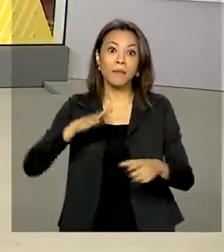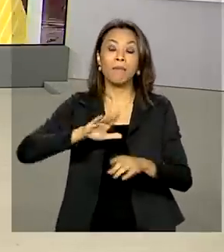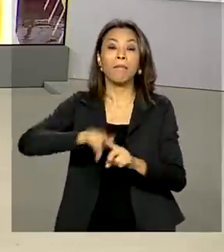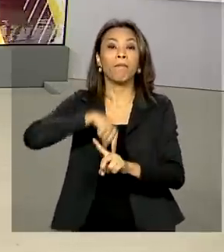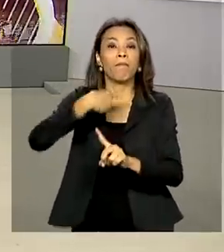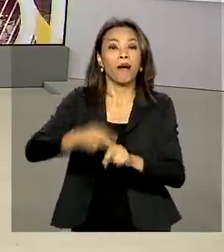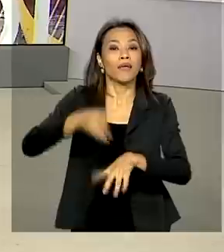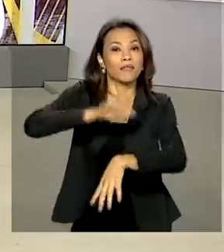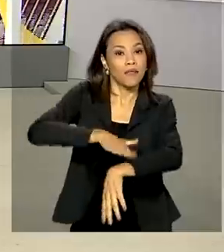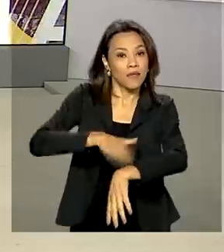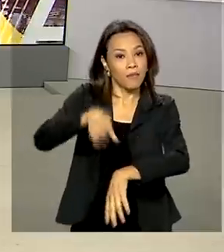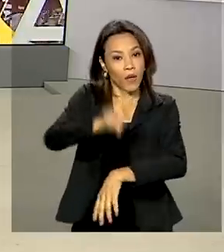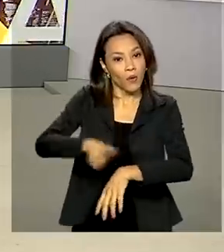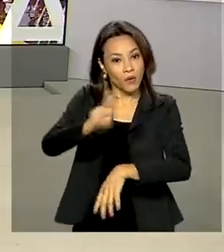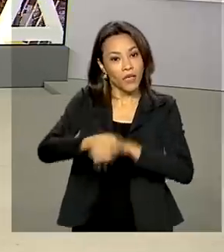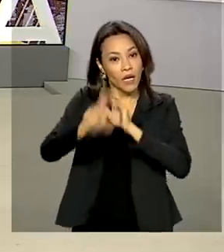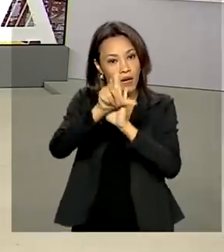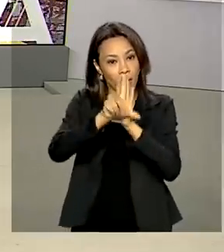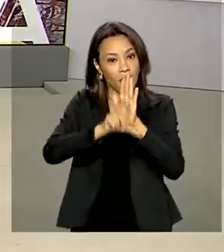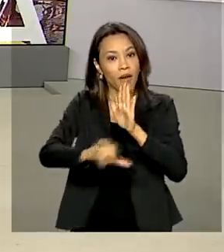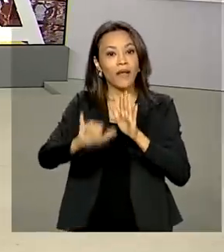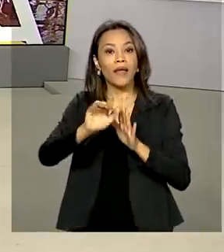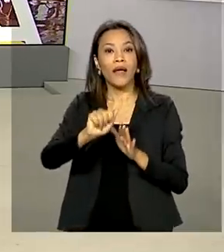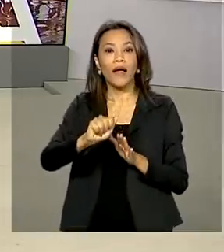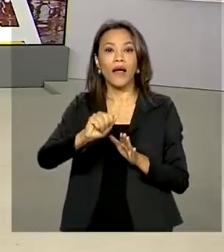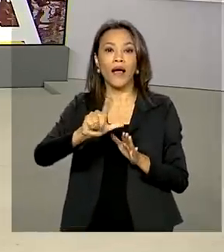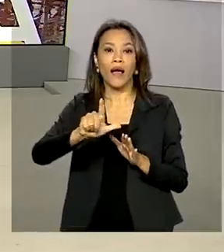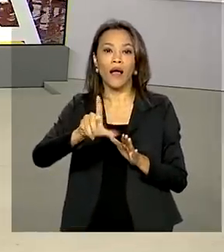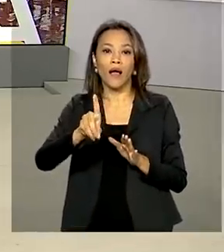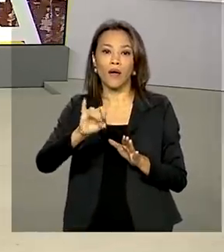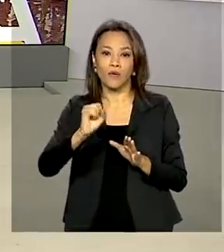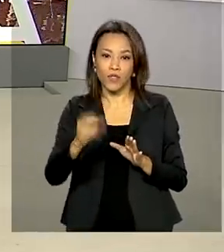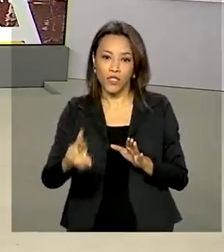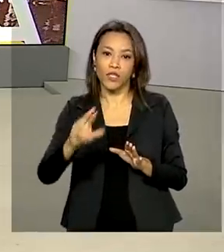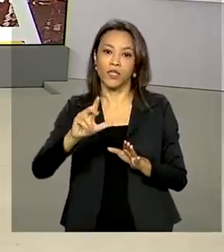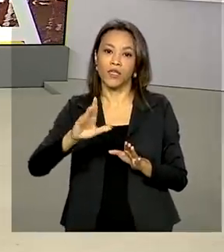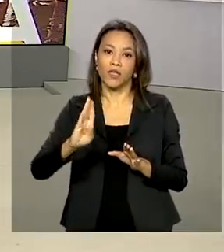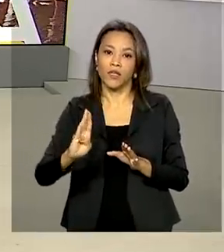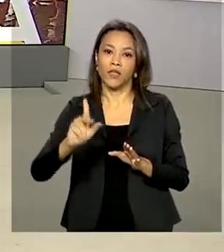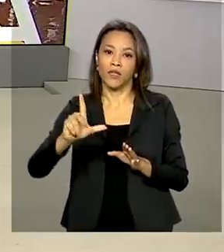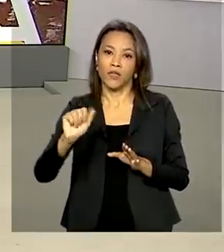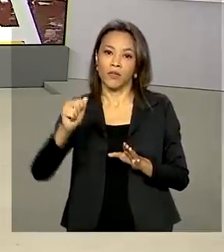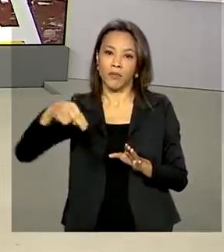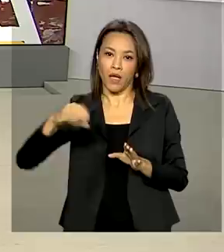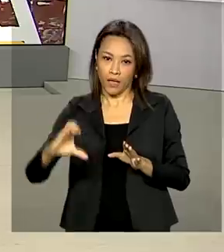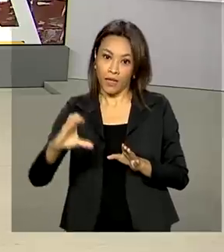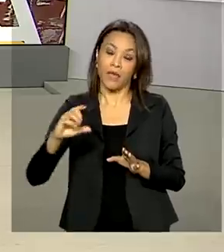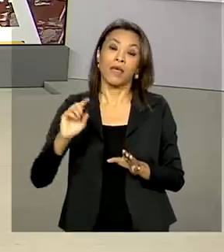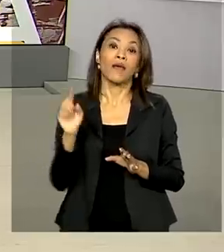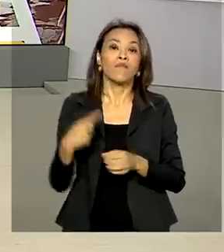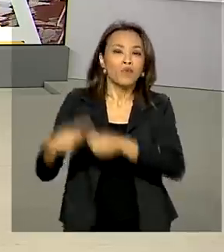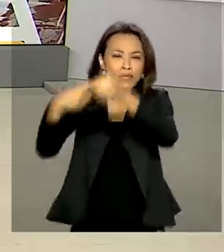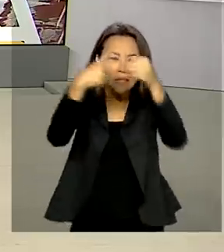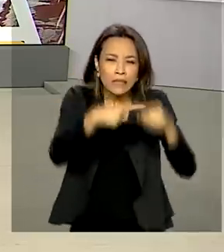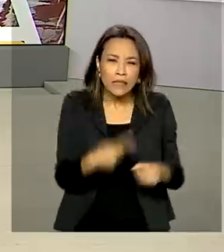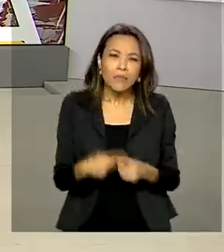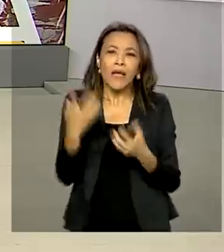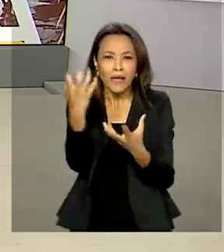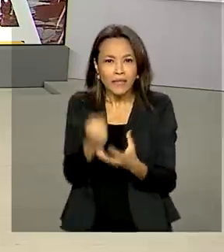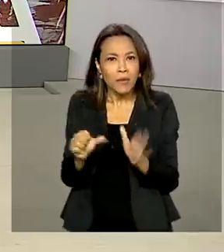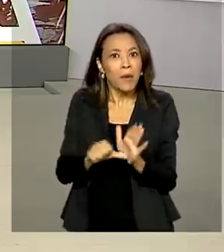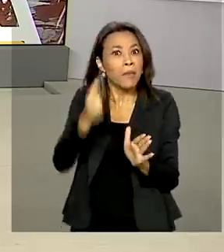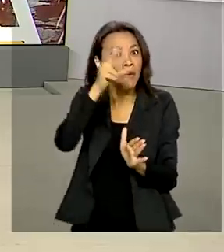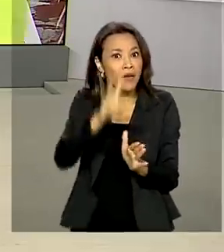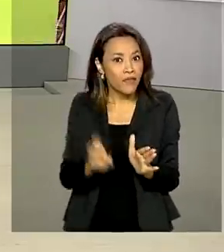emergencial da Lei Aldir Blanc. Mais de 4 mil municípios receberam pela primeira vez em uma década recursos